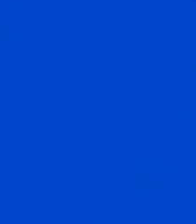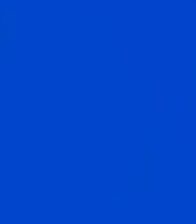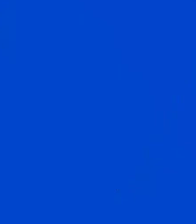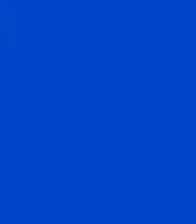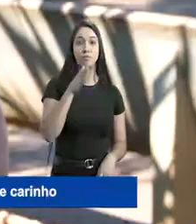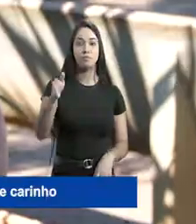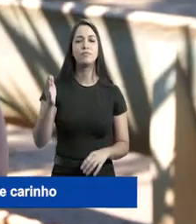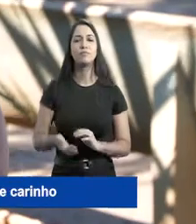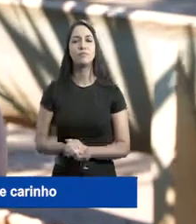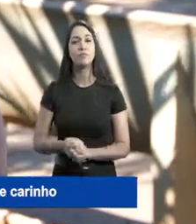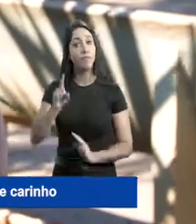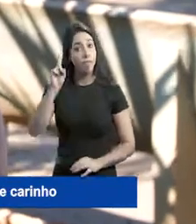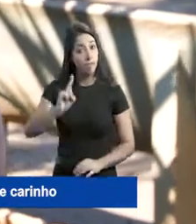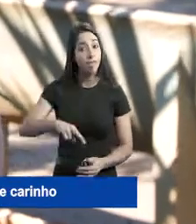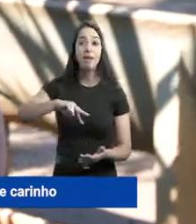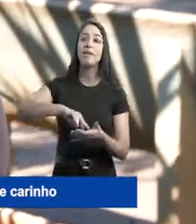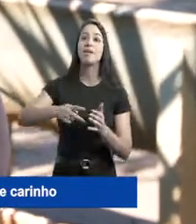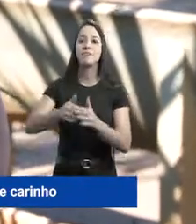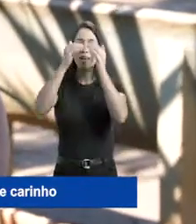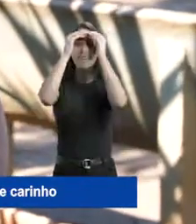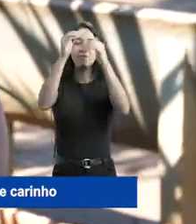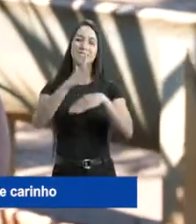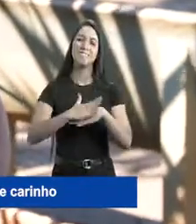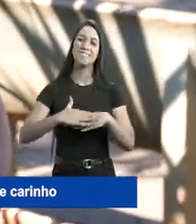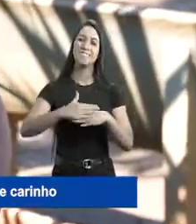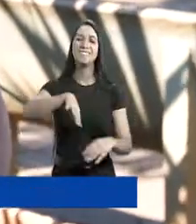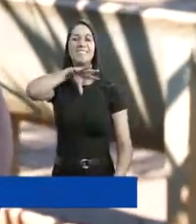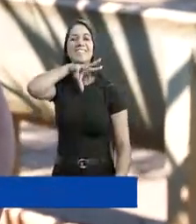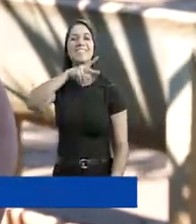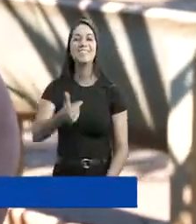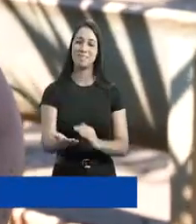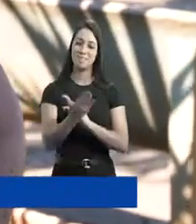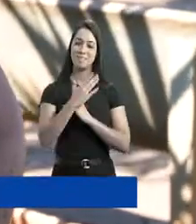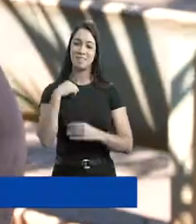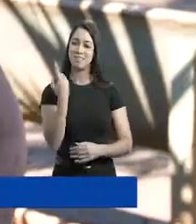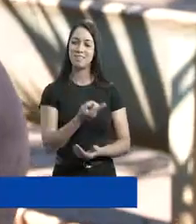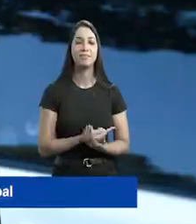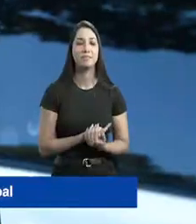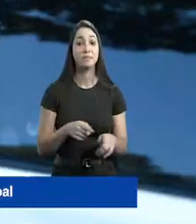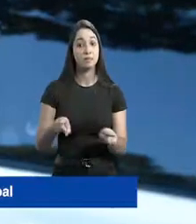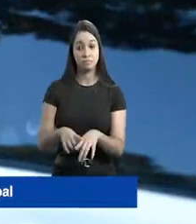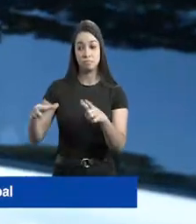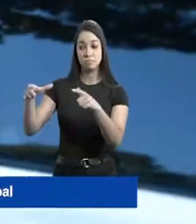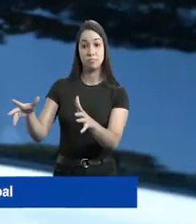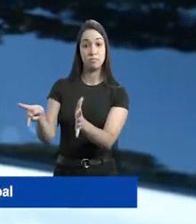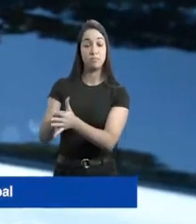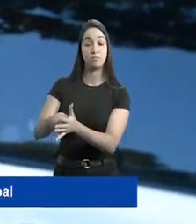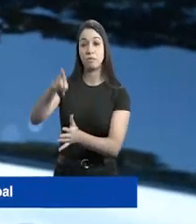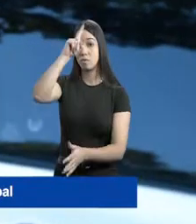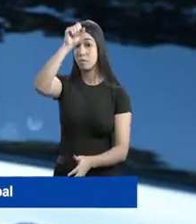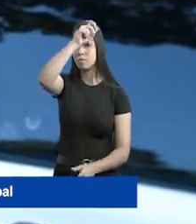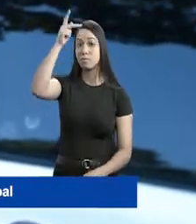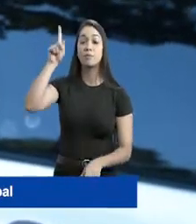móvel. Implantar o mamógrafo móvel é uma prova de respeito e carinho que o nosso prefeito tem por nós. Criar uma ala para